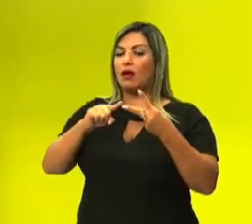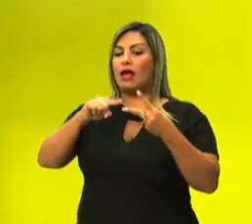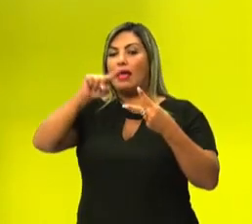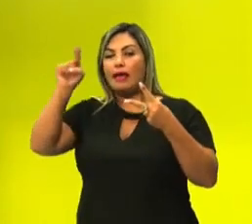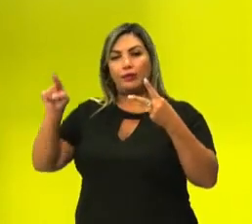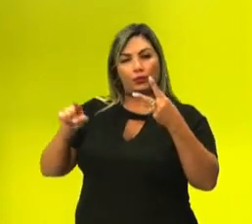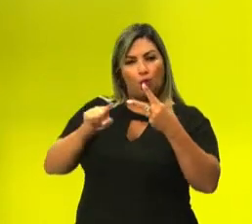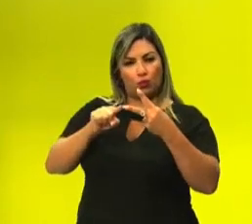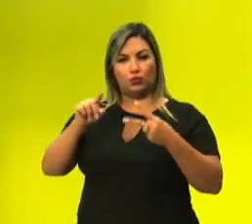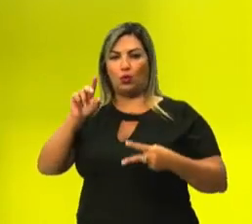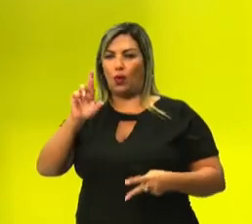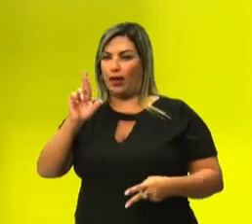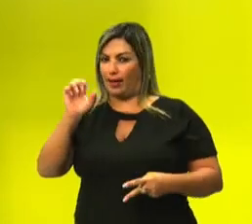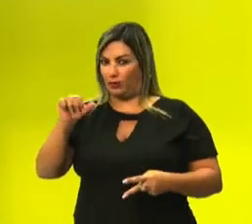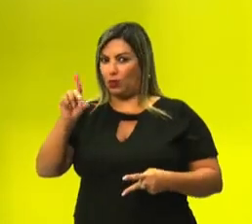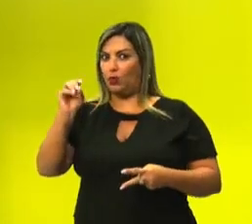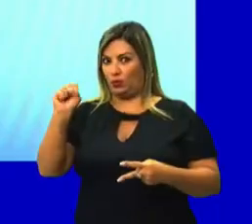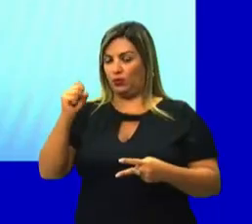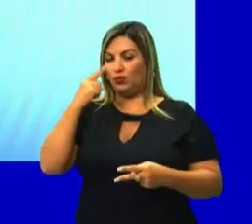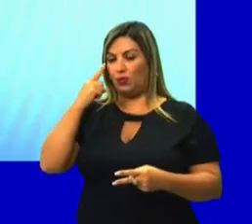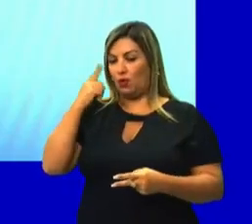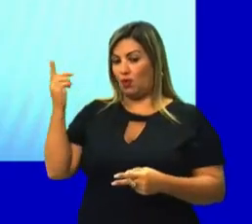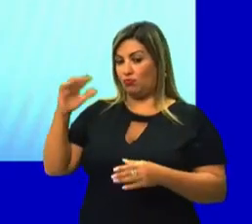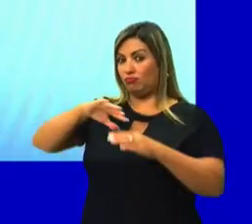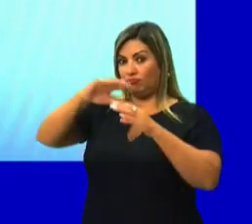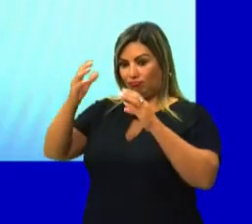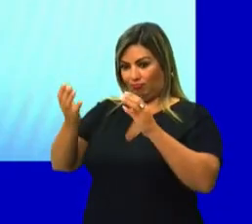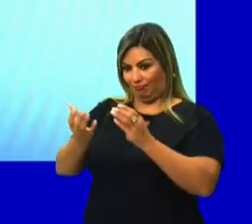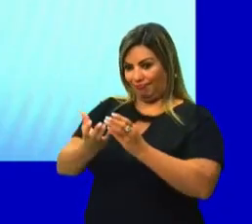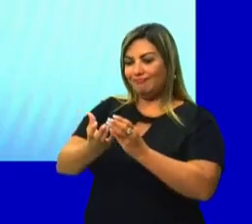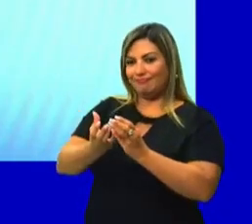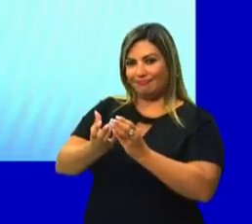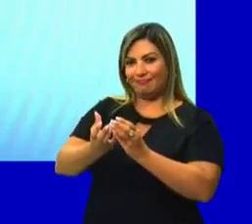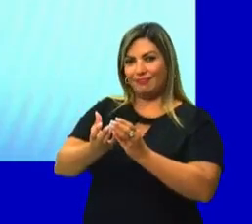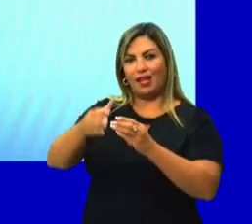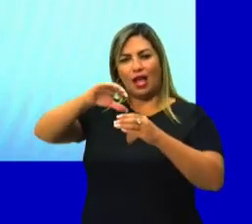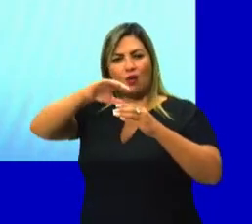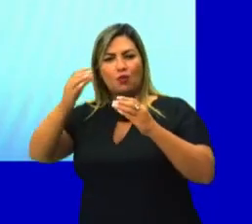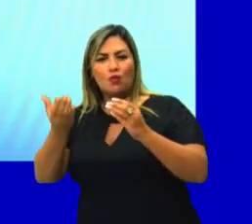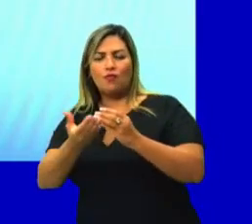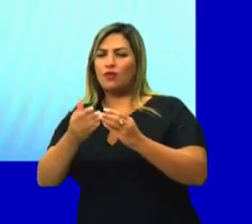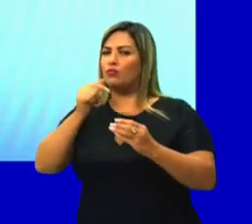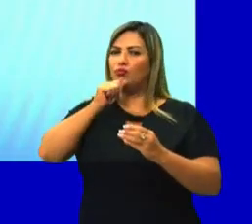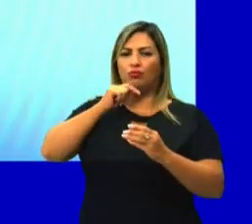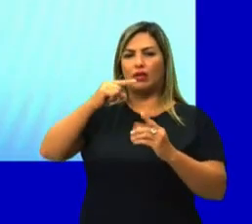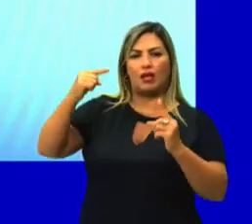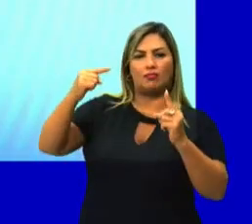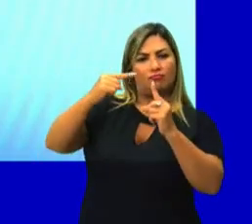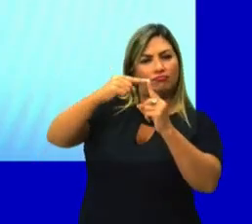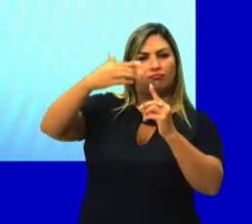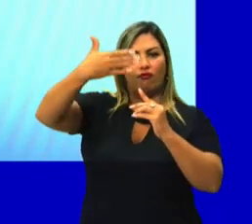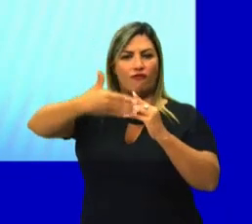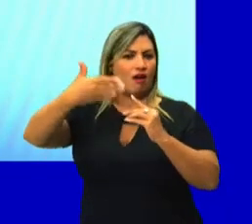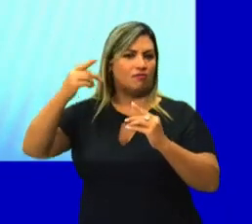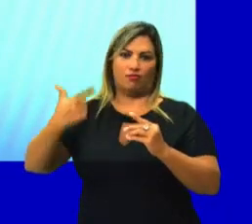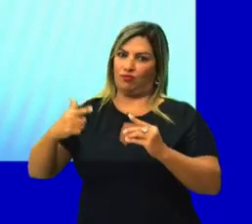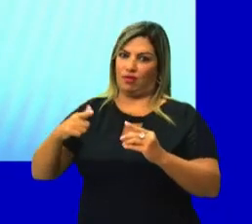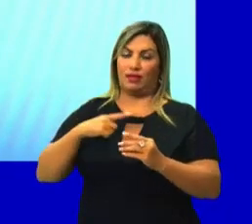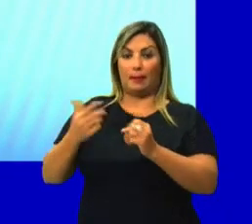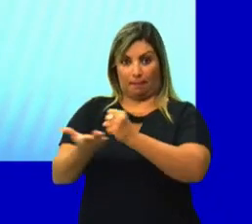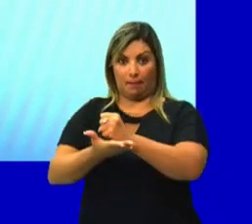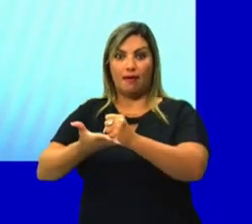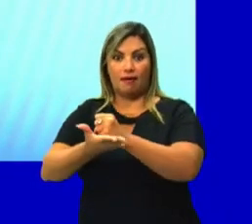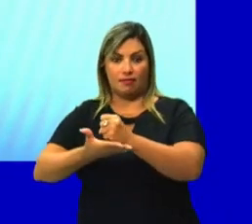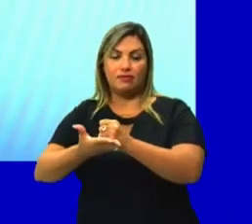os corpos redondos. Estes possuem suas superfícies curvas. Então, eles não têm faces laterais. Alguns podem ter uma